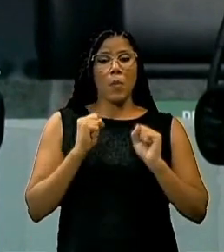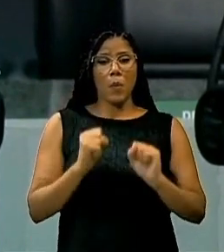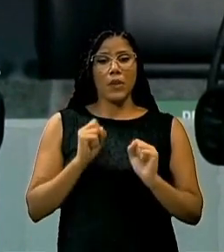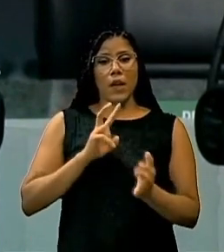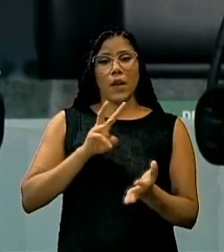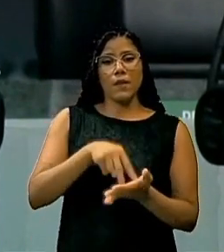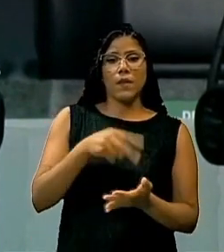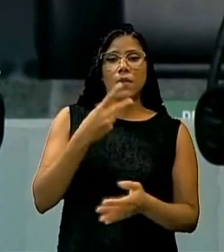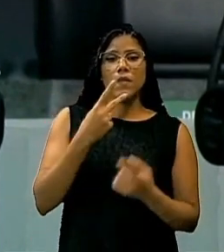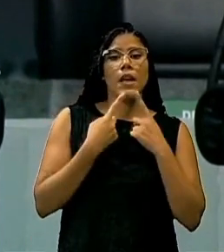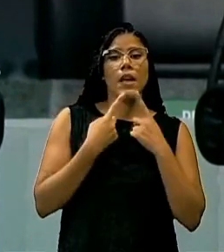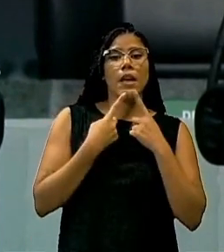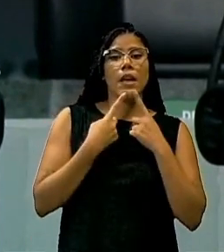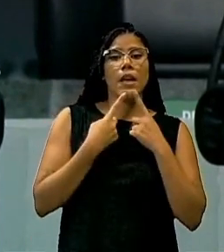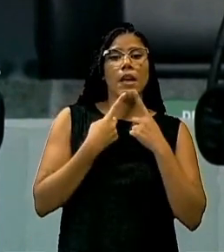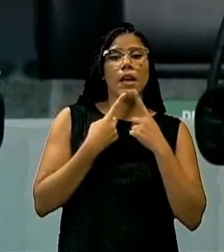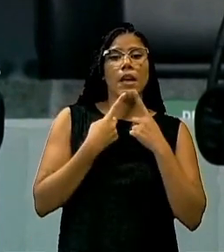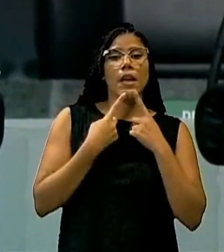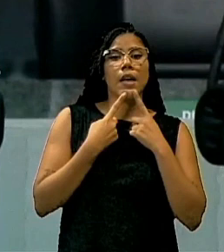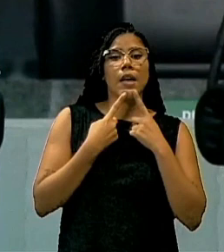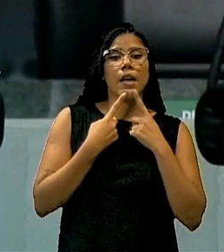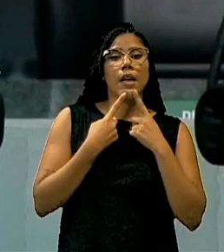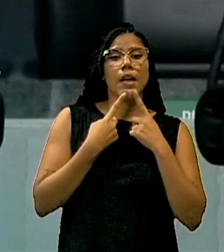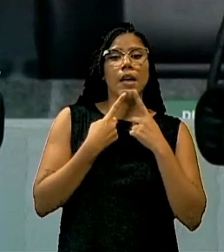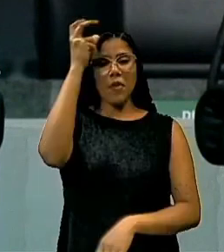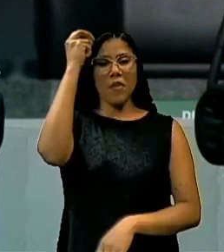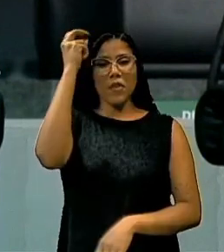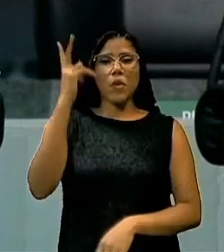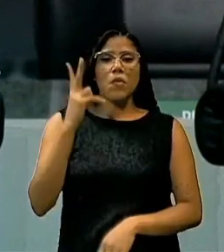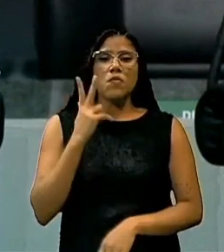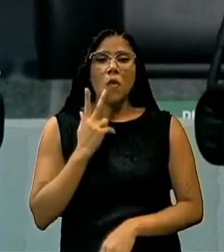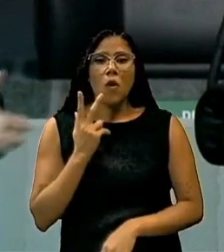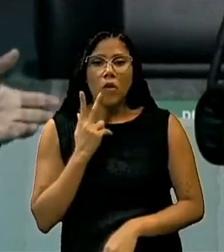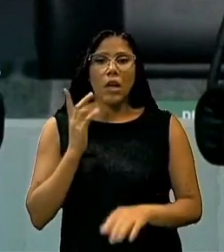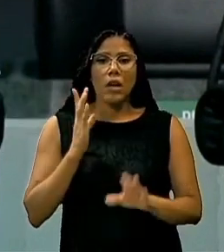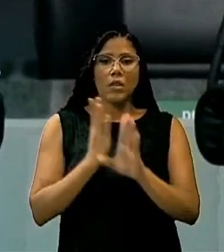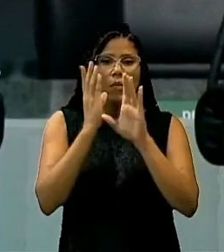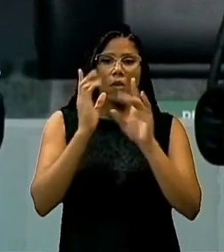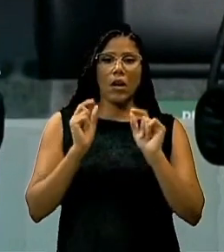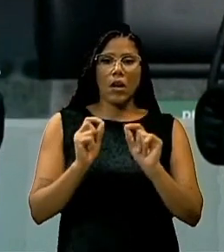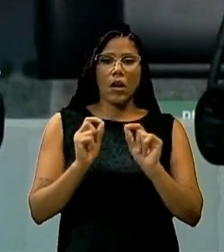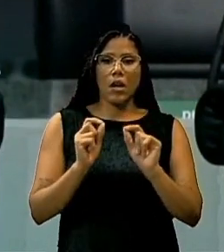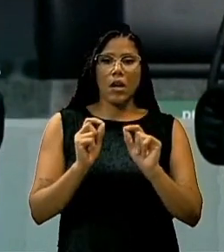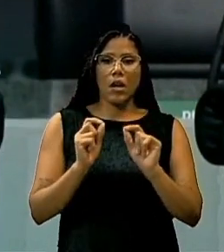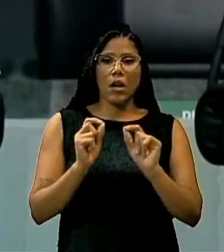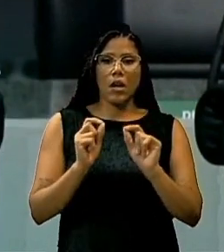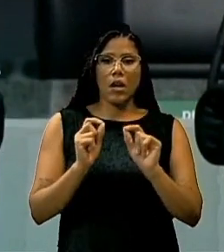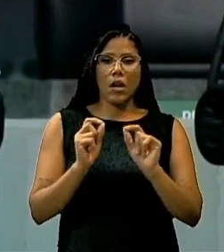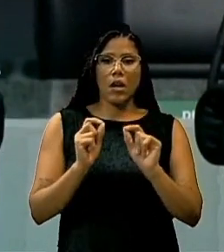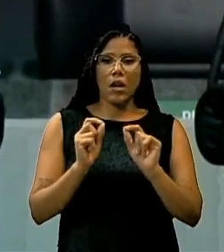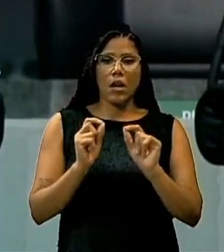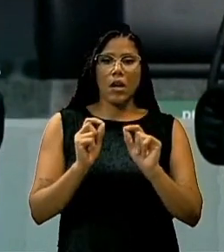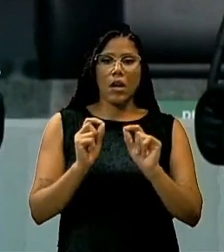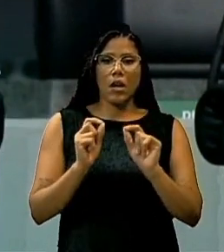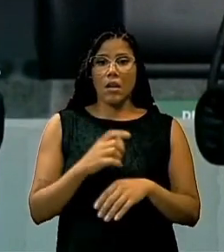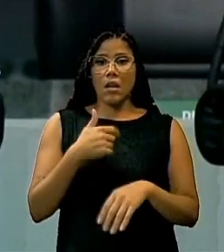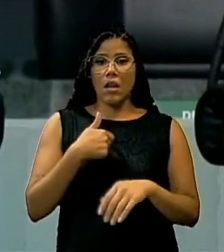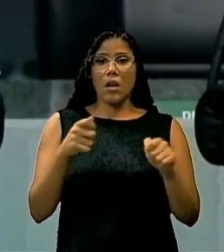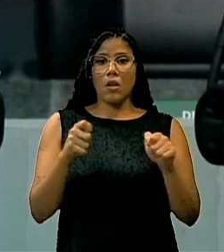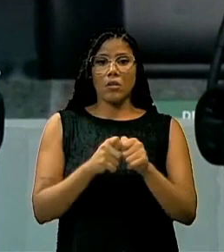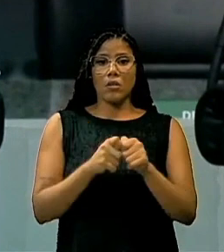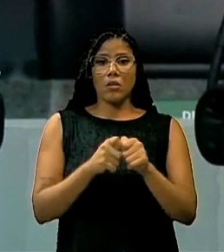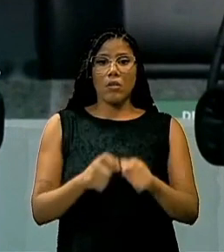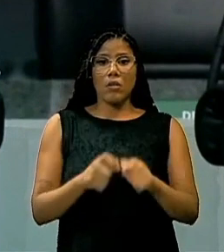fazer algumas críticas à Prefeitura de Fortaleza por falta de medicamentos, mas assim não faço.